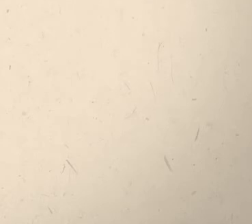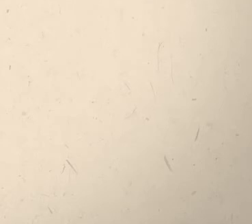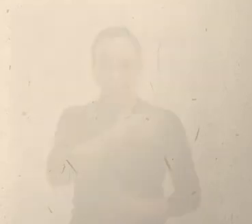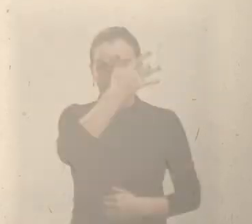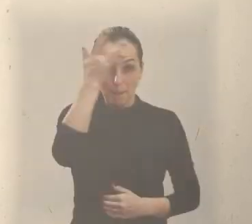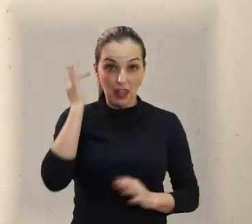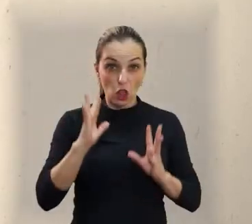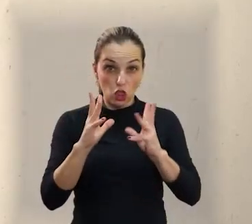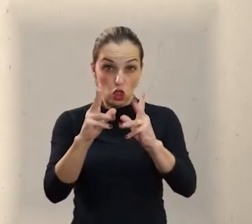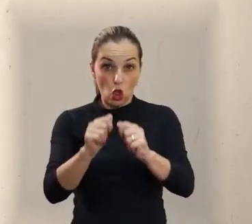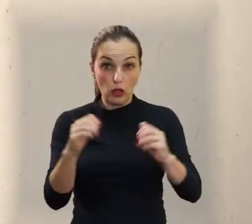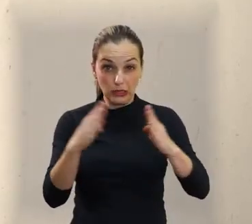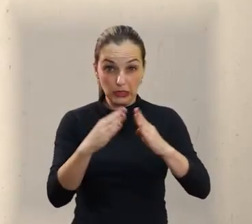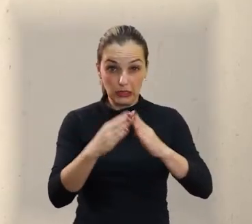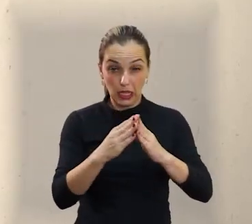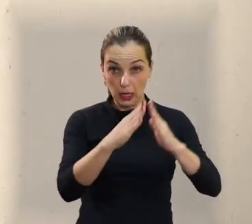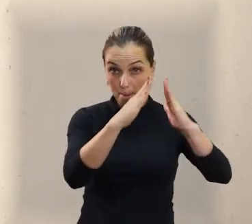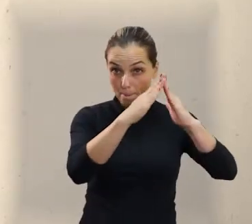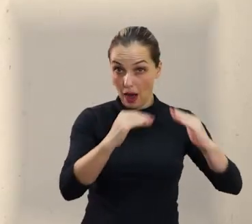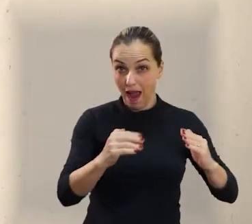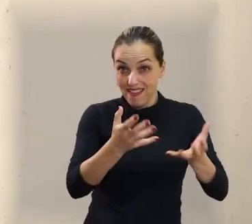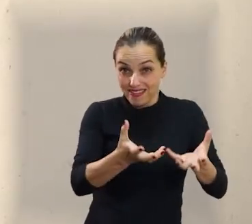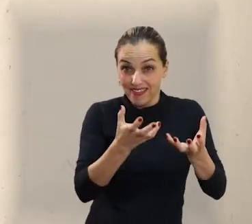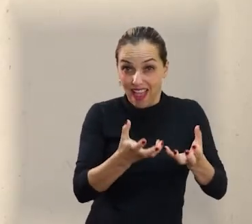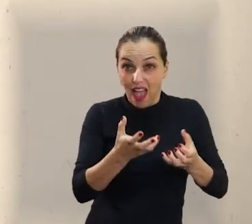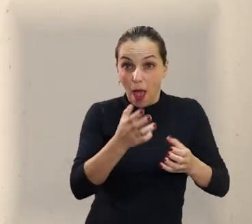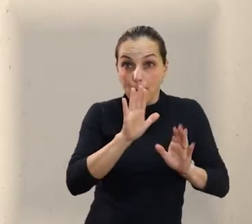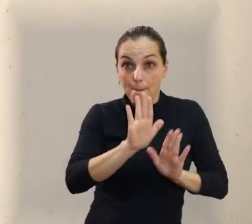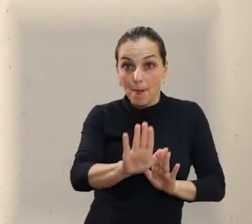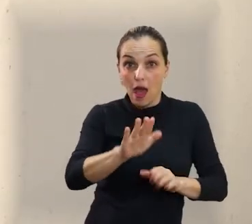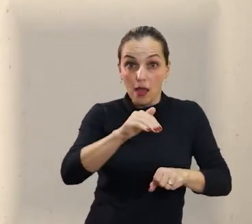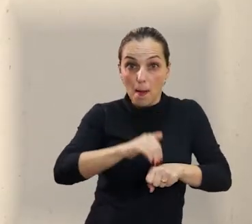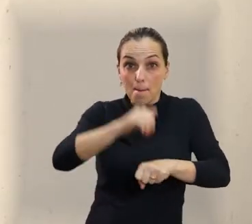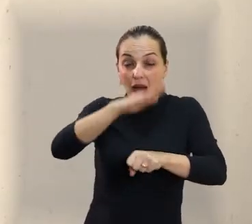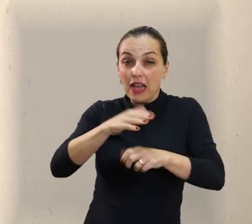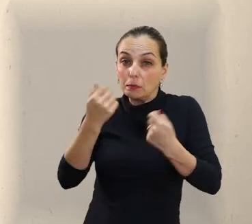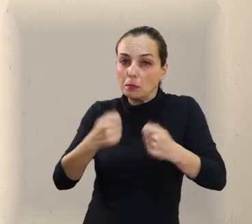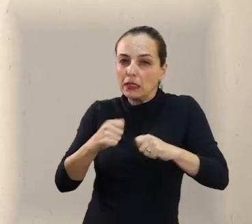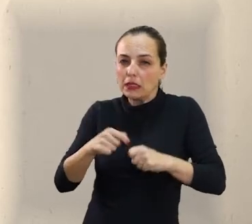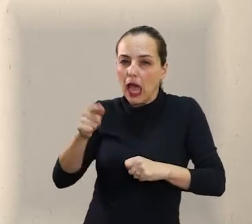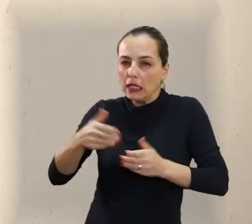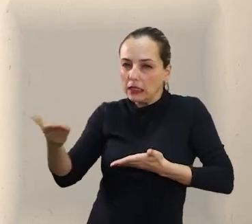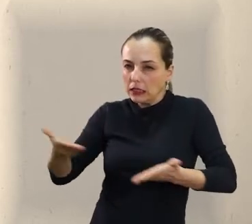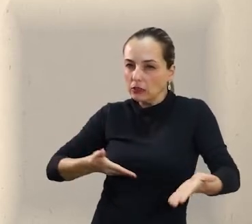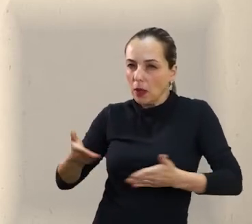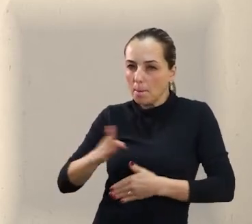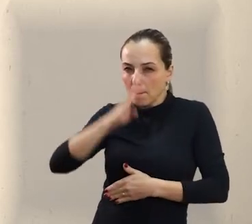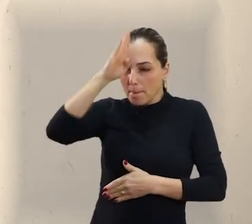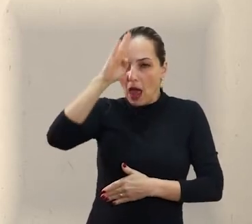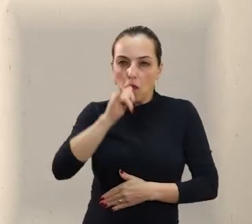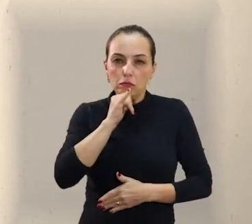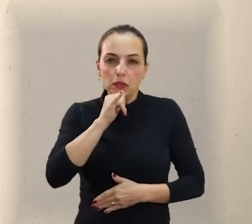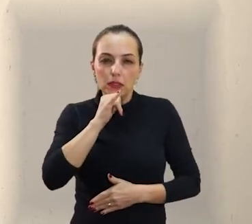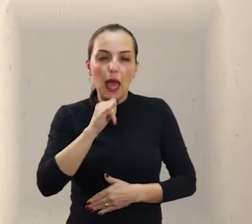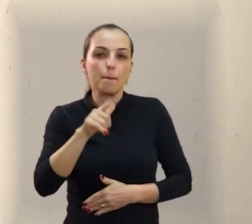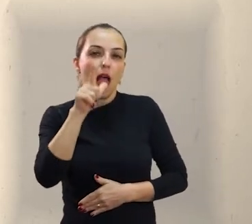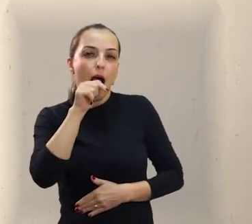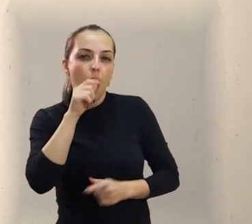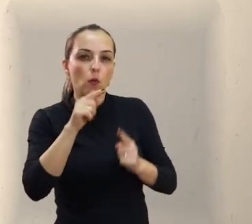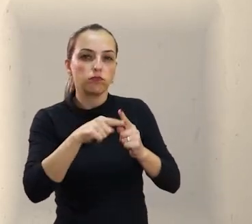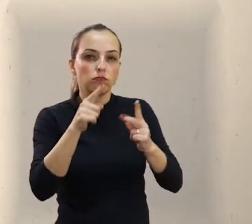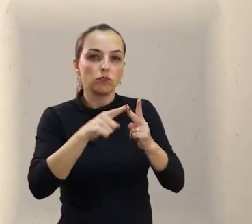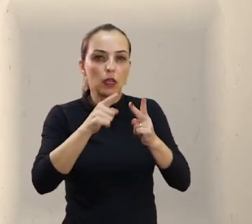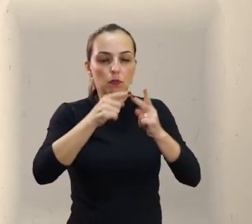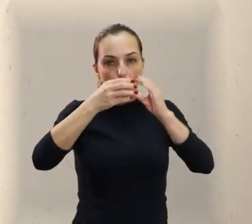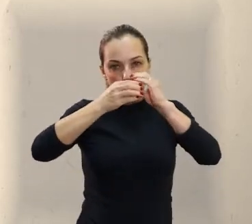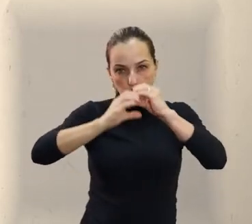Todos nós queremos uma casa para morar, mas não basta apenas a moradia. Ela precisa estar interligada a